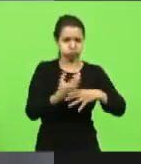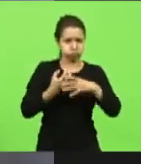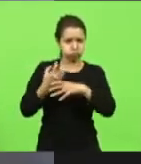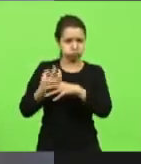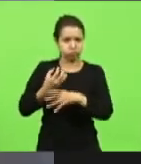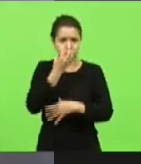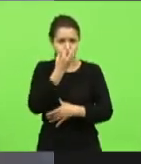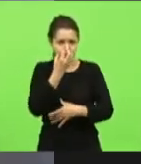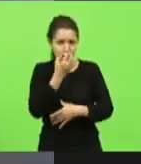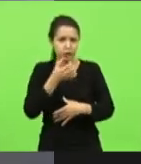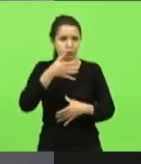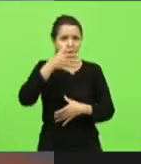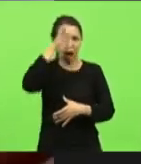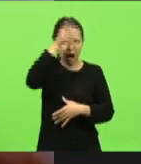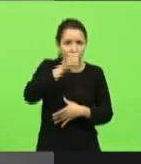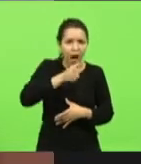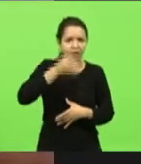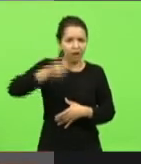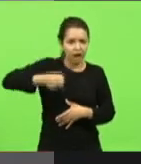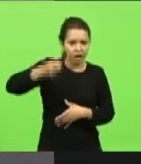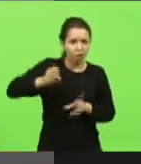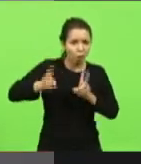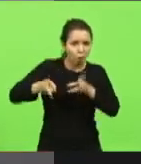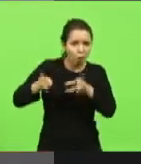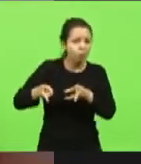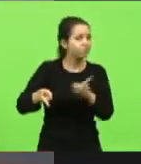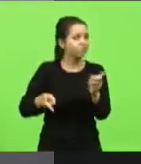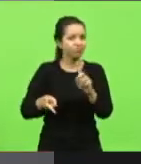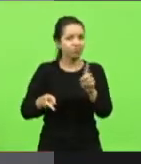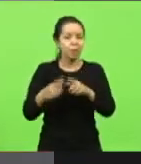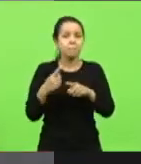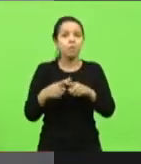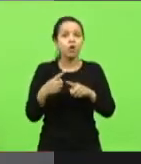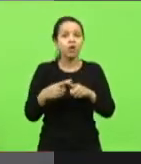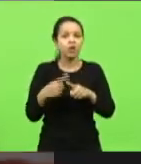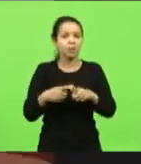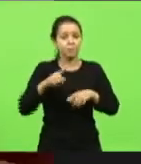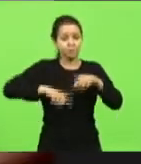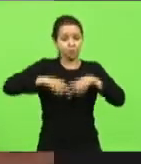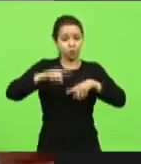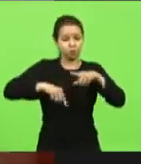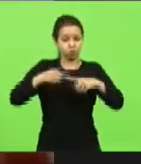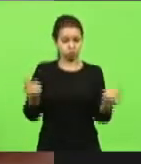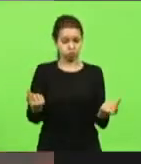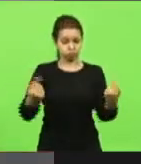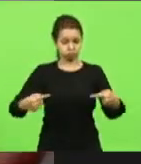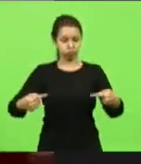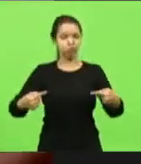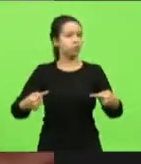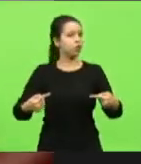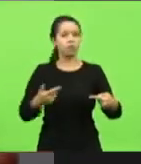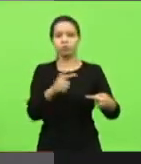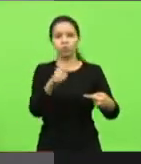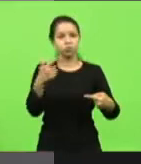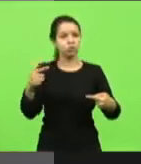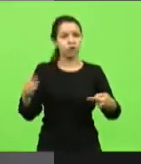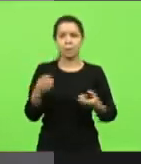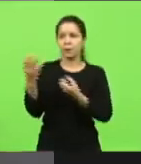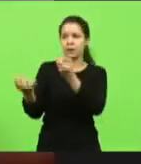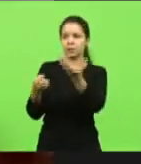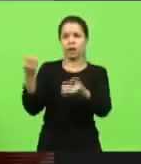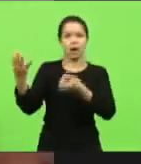aves e leite porque nós não vamos ter um produto competitivo para nós oferecermos para o resto do mundo